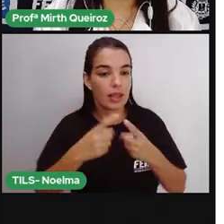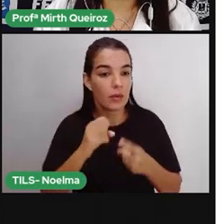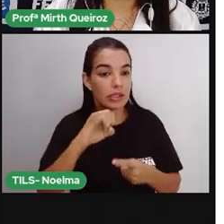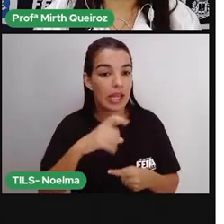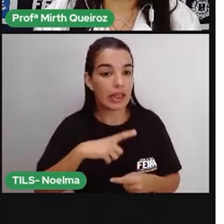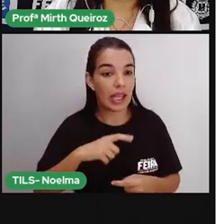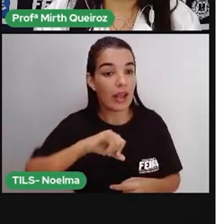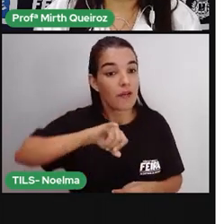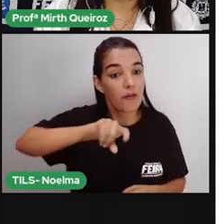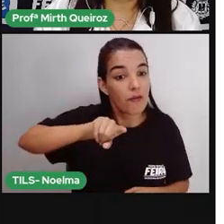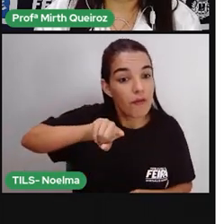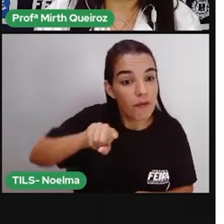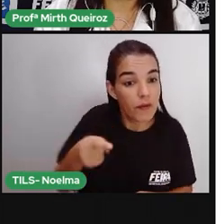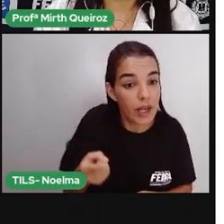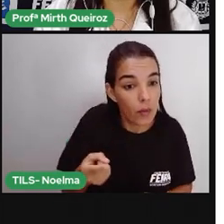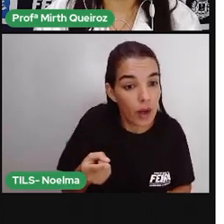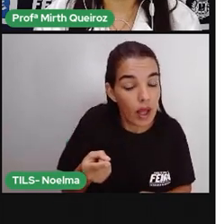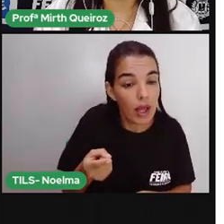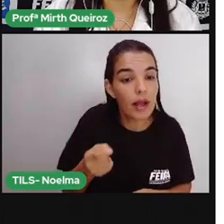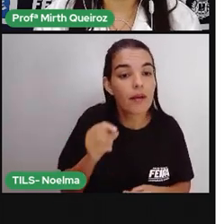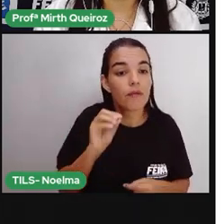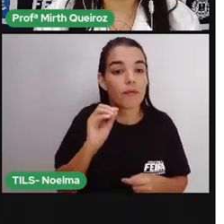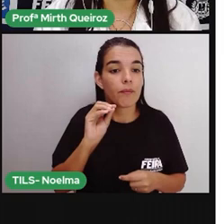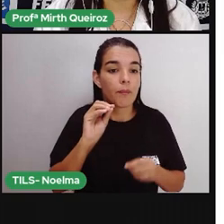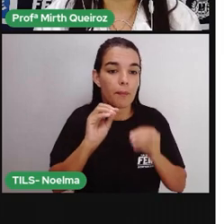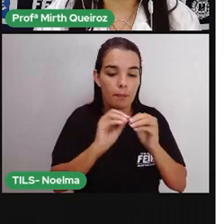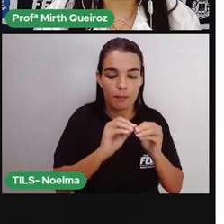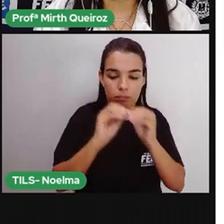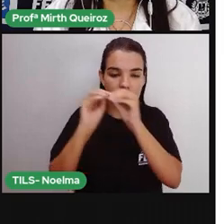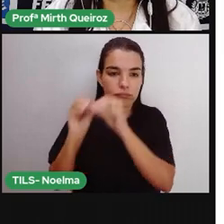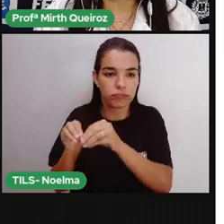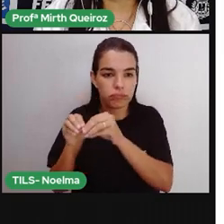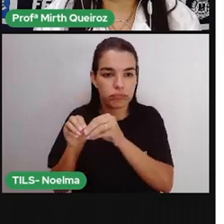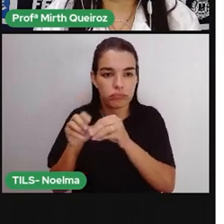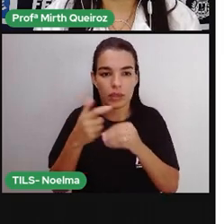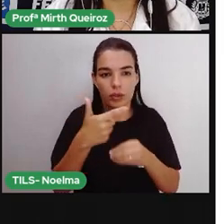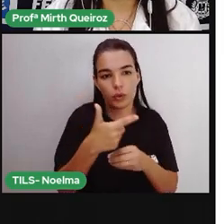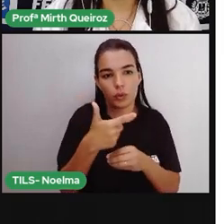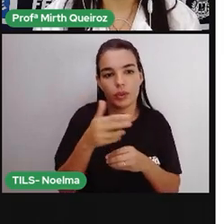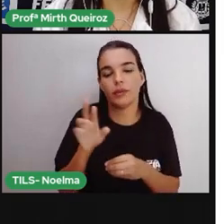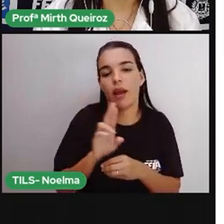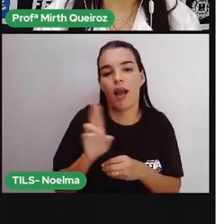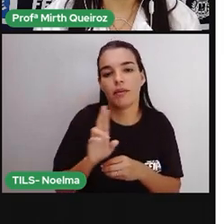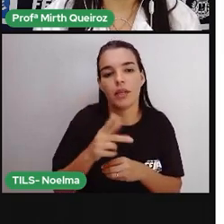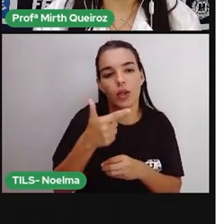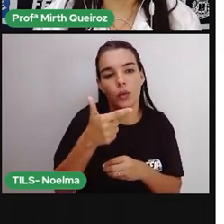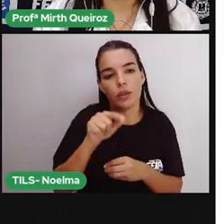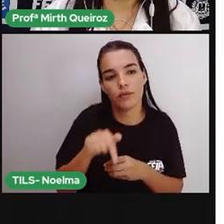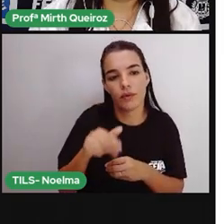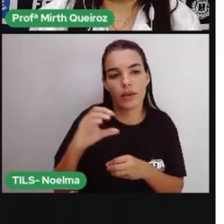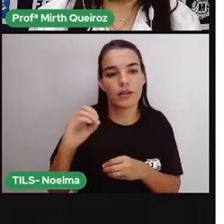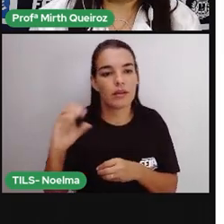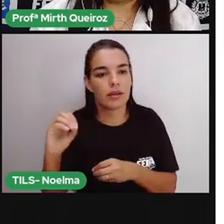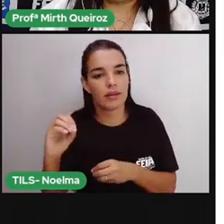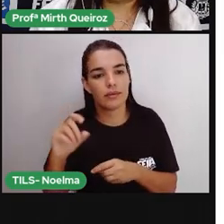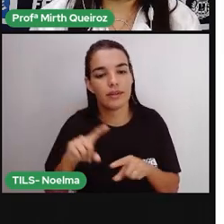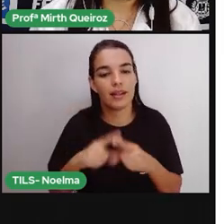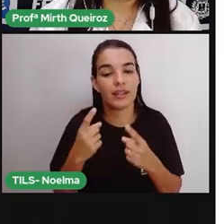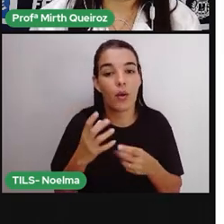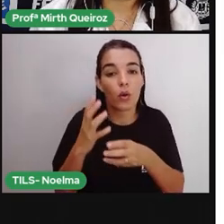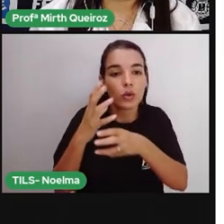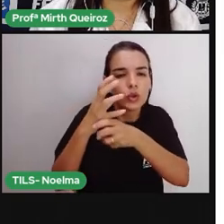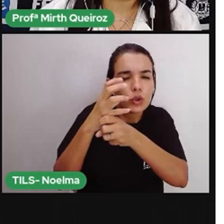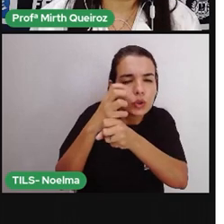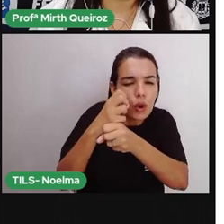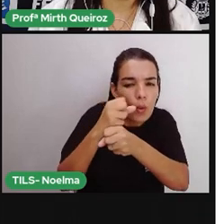então, a gente vai tirar 2 zeros aí e vai ficar o quê? 2 reais. Então, quanto é que